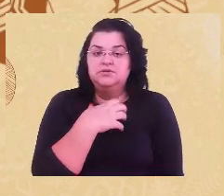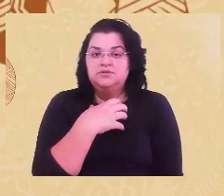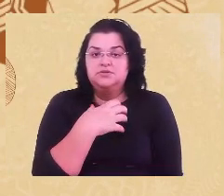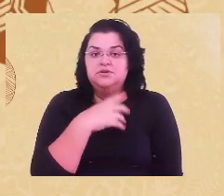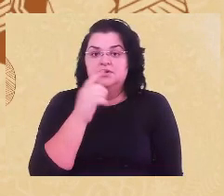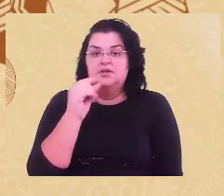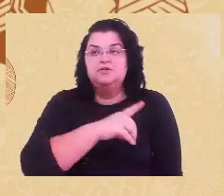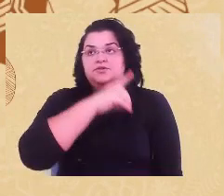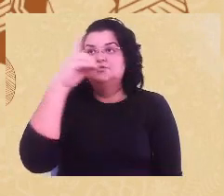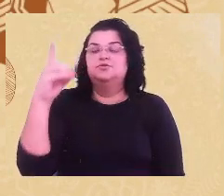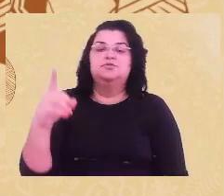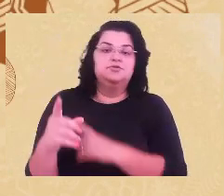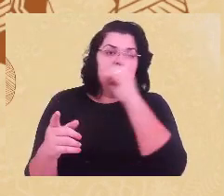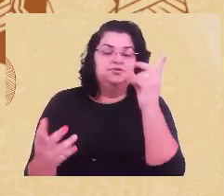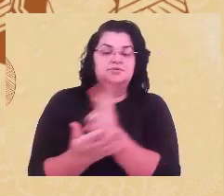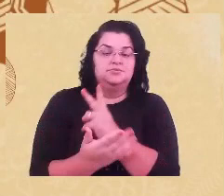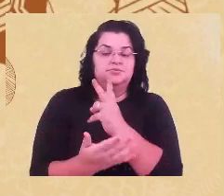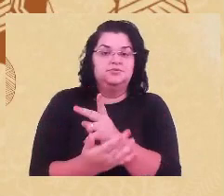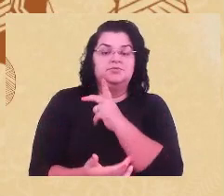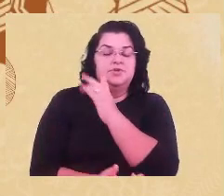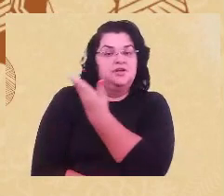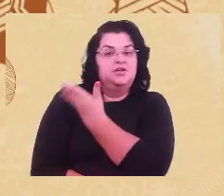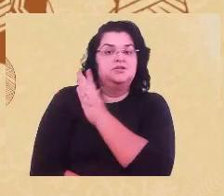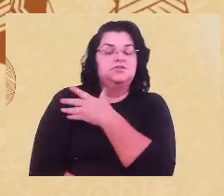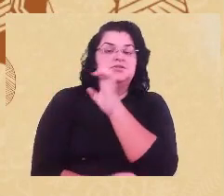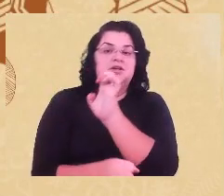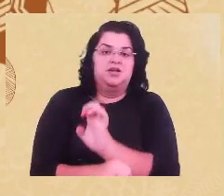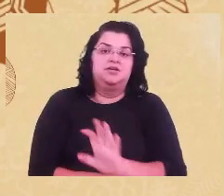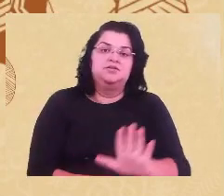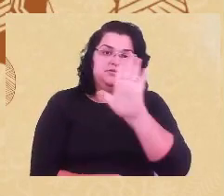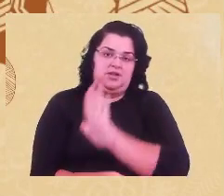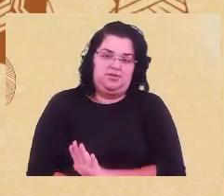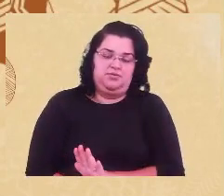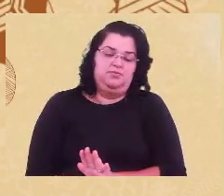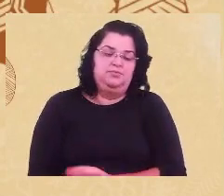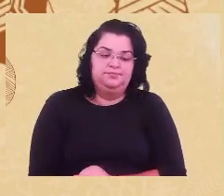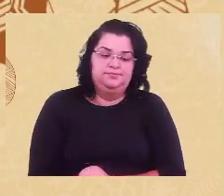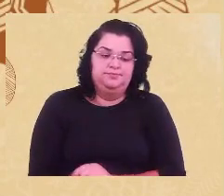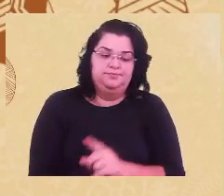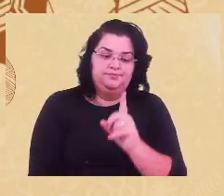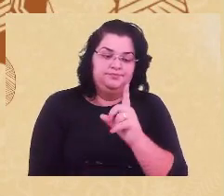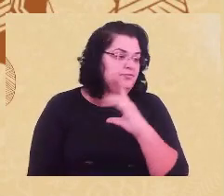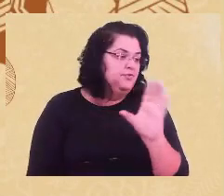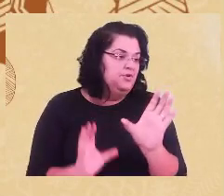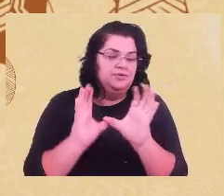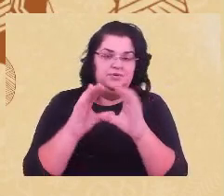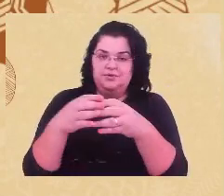mesmo, de racismo de Estado. Não é só aquele grupo partidário, não